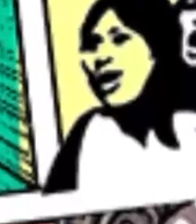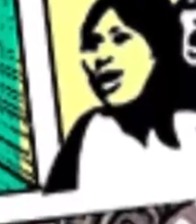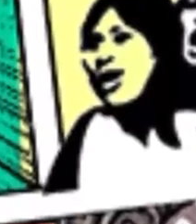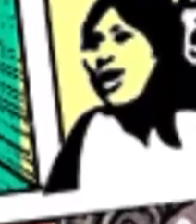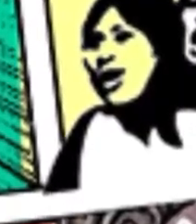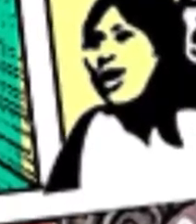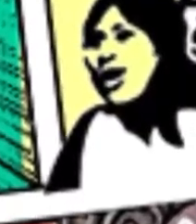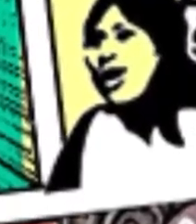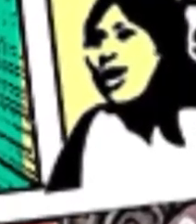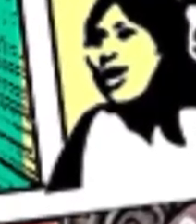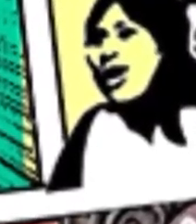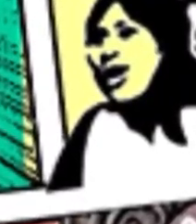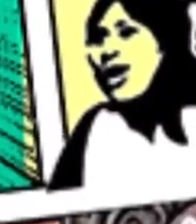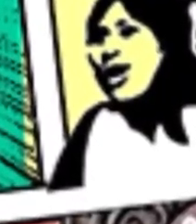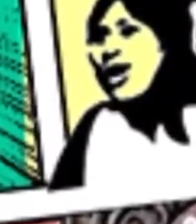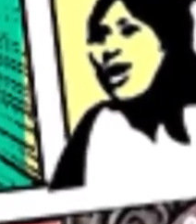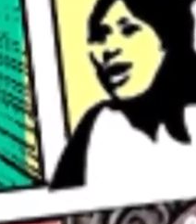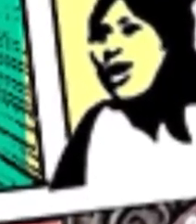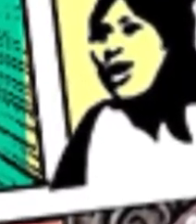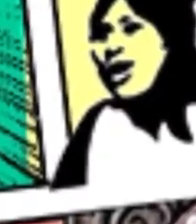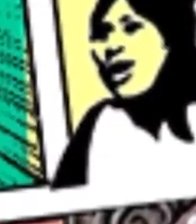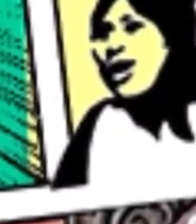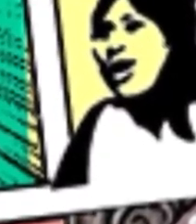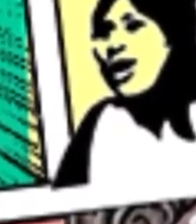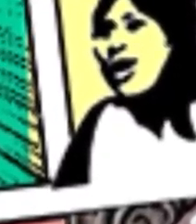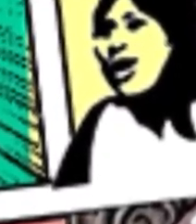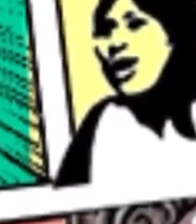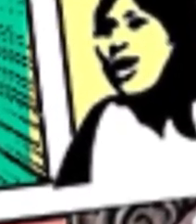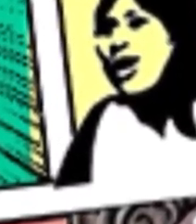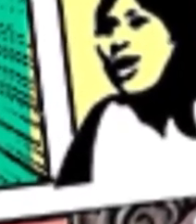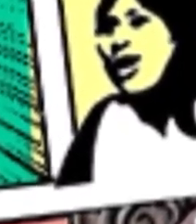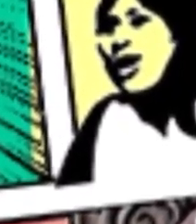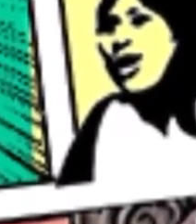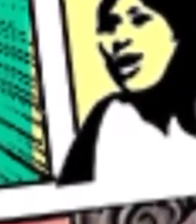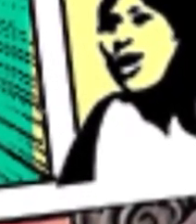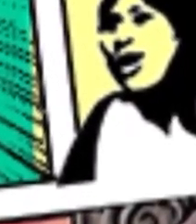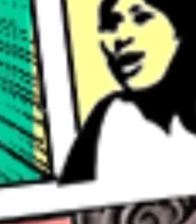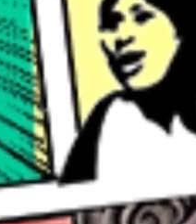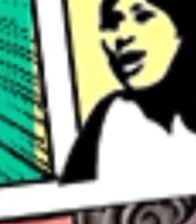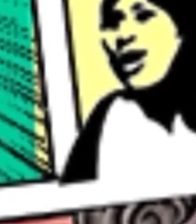Toda mulher, toda mulher, mulher,